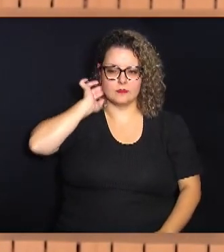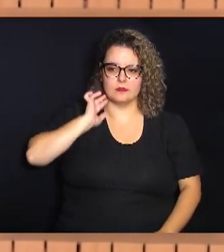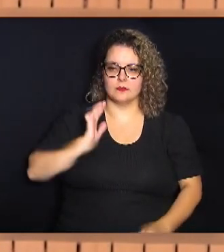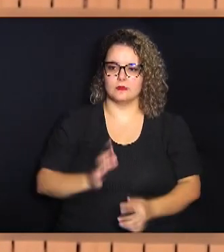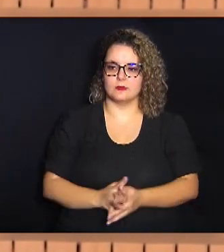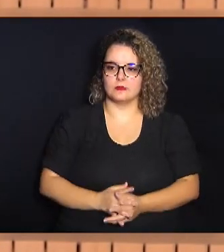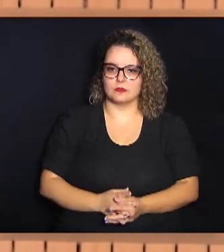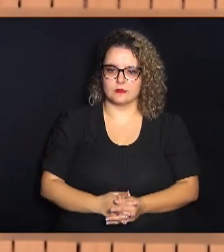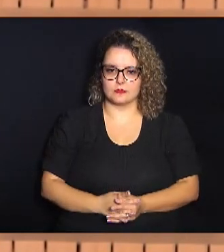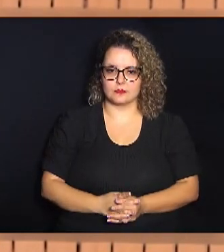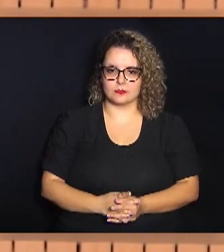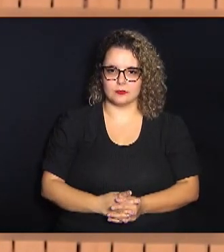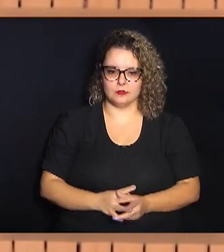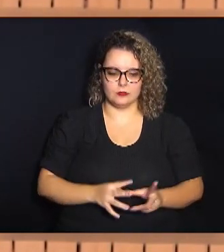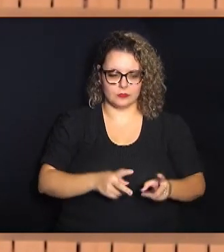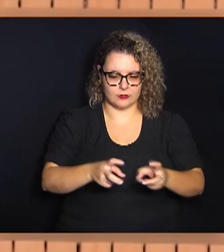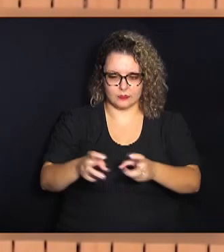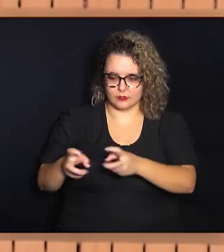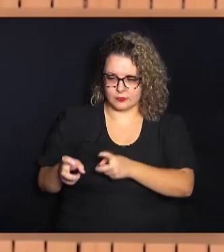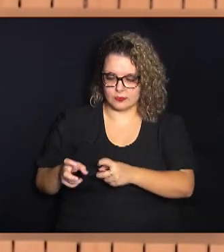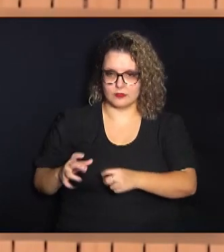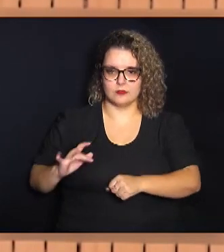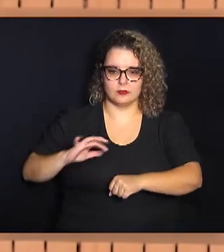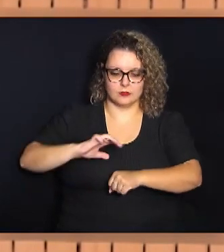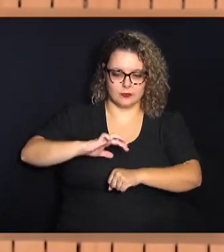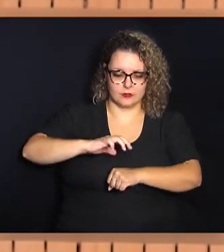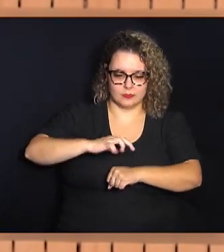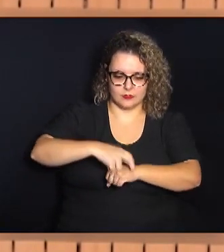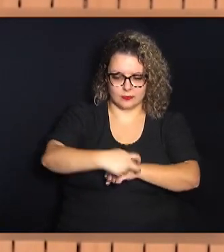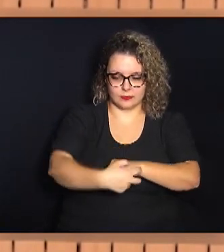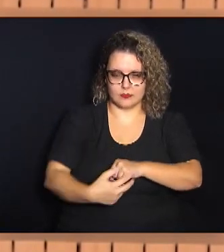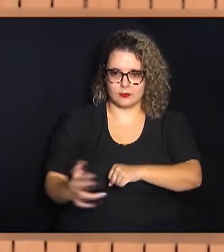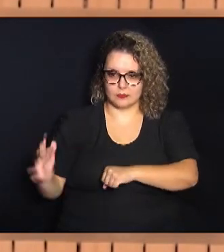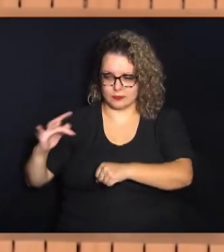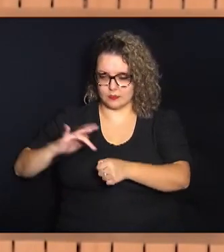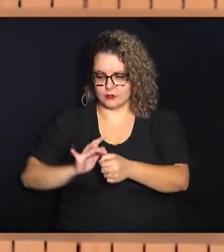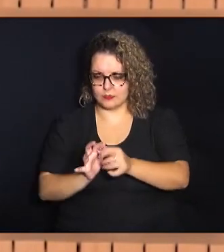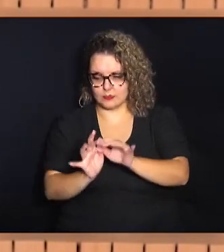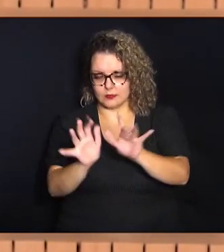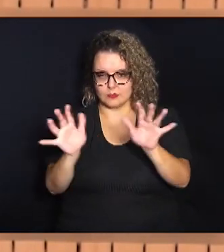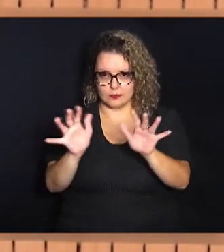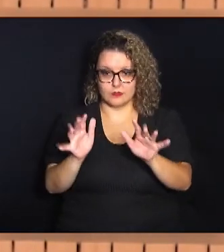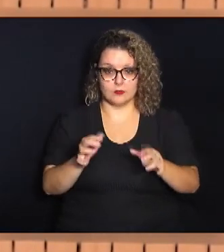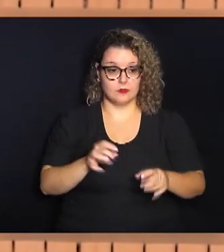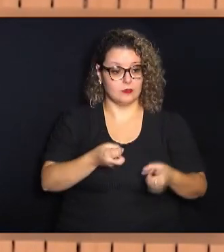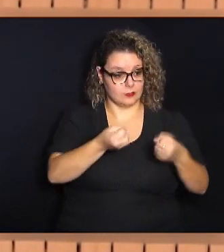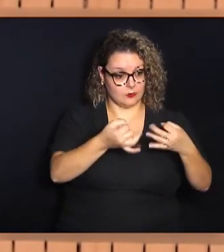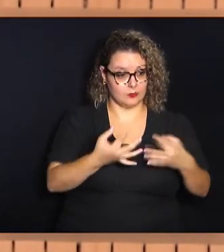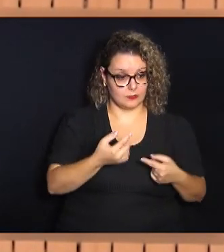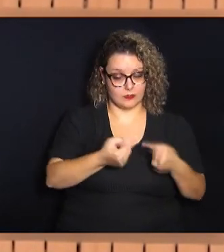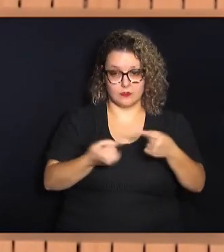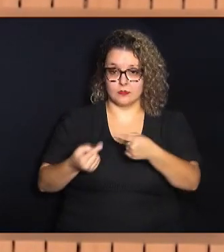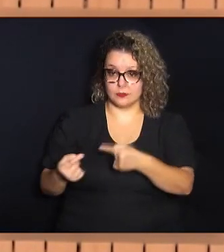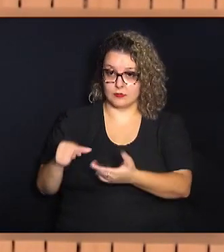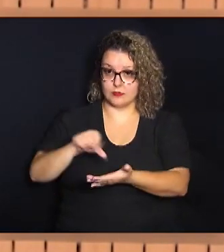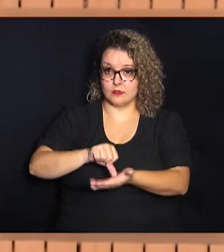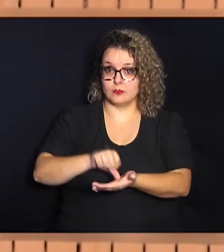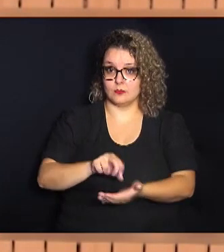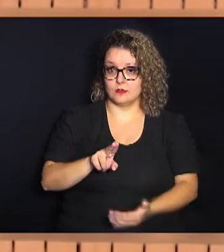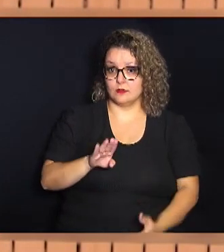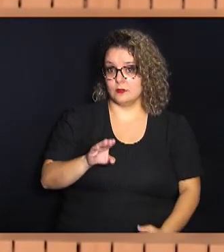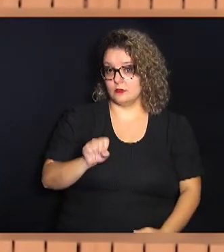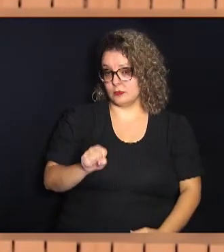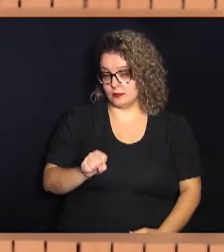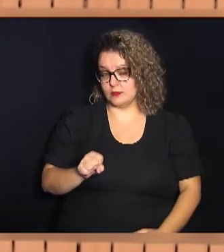situações da dengue orientando discutindo nas unidades básicas de saúde que